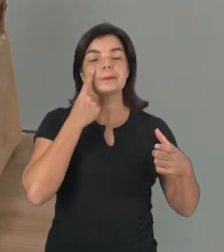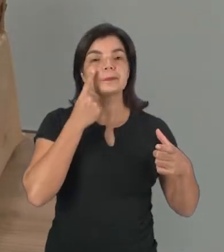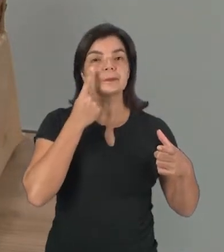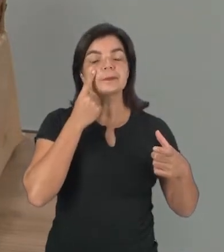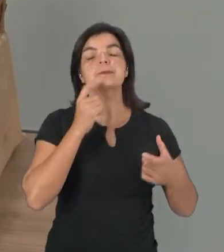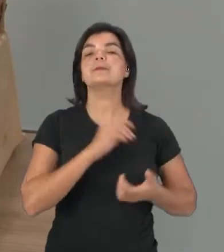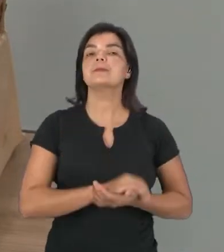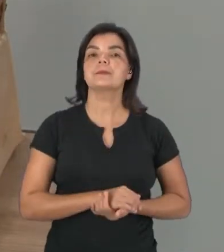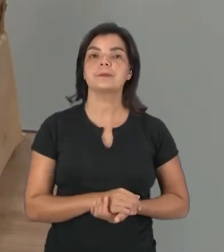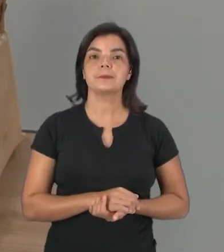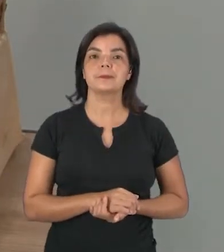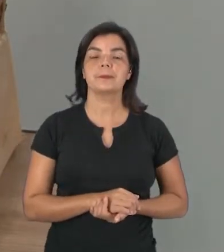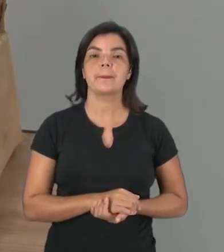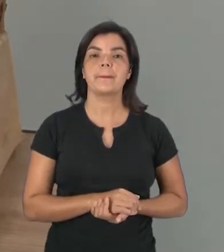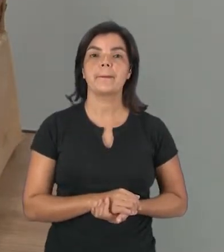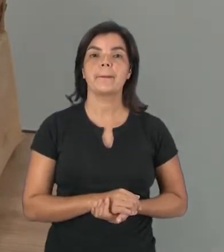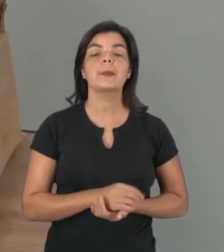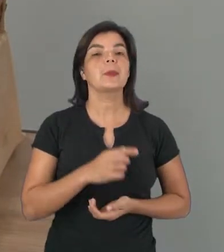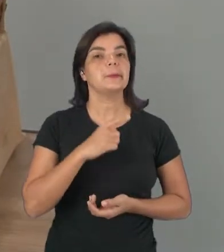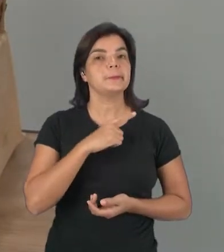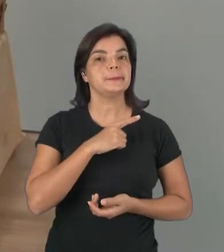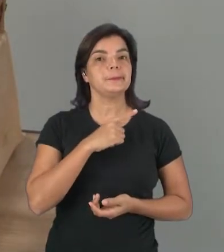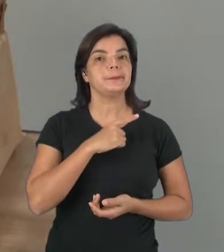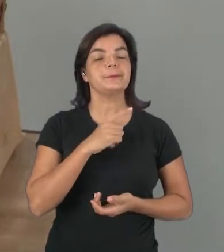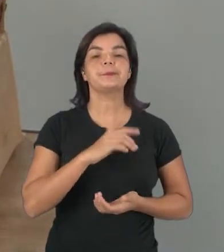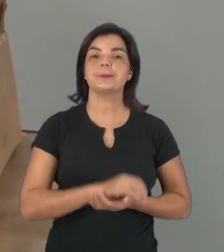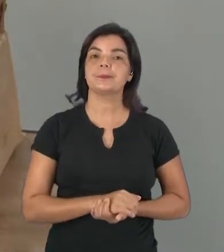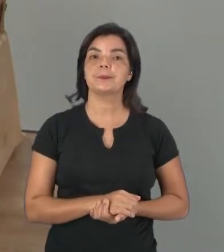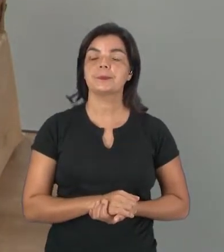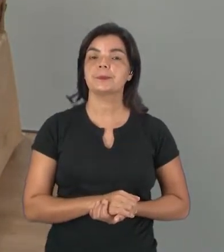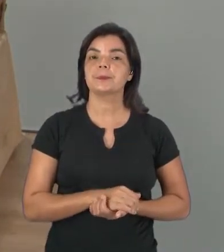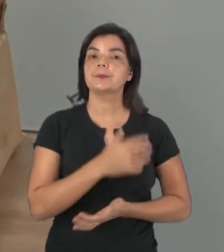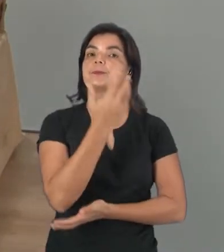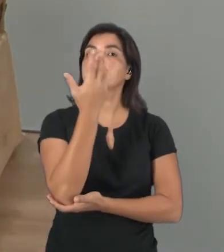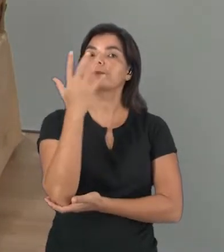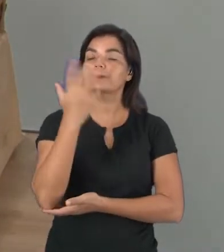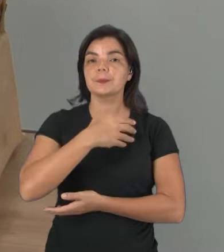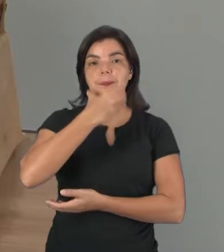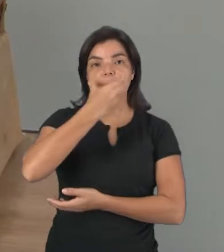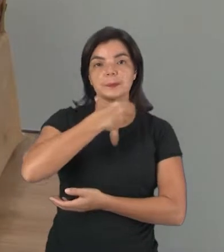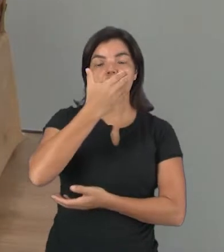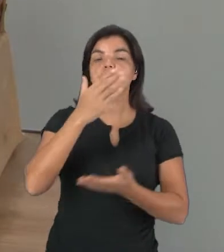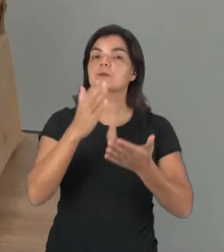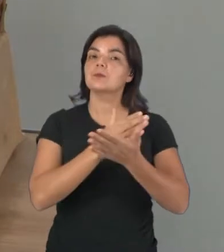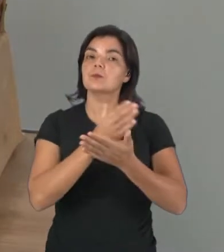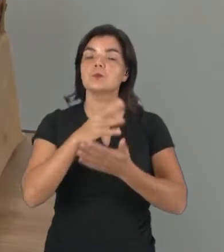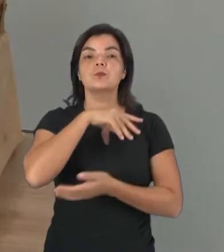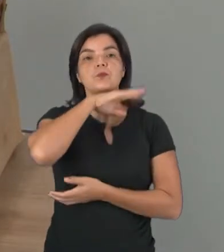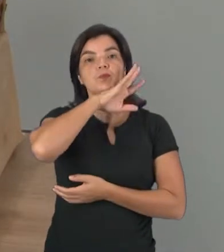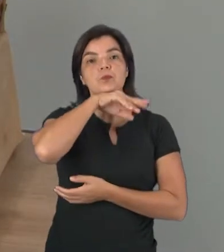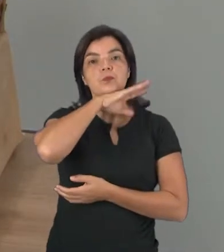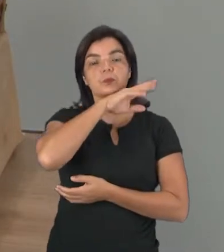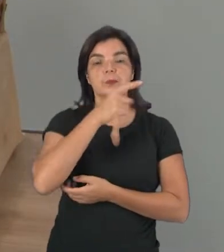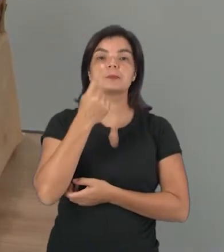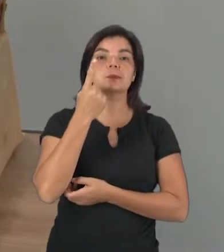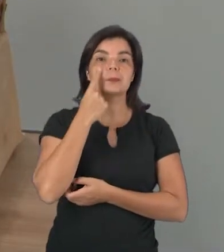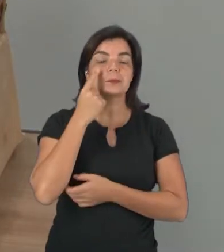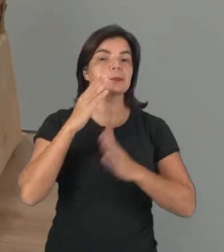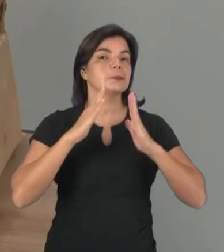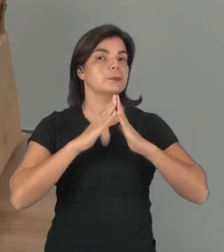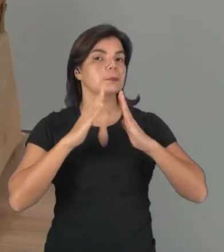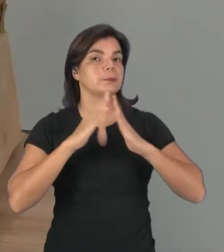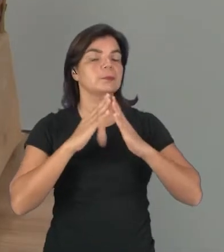observar que tem árvores frutíferas, alguns animais que nós podemos criar em